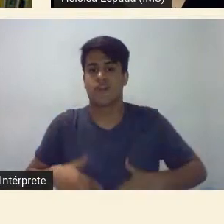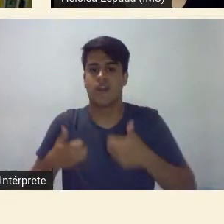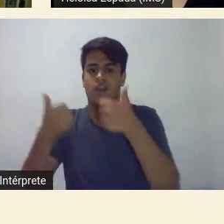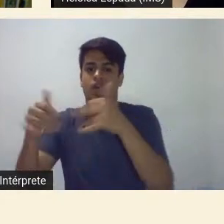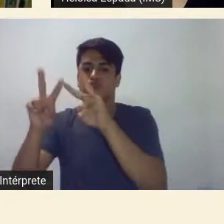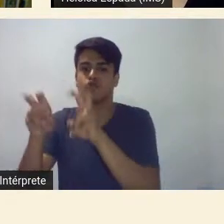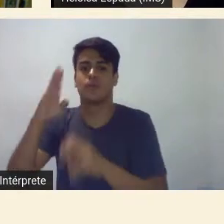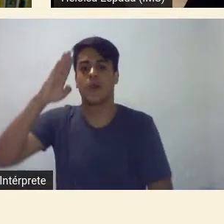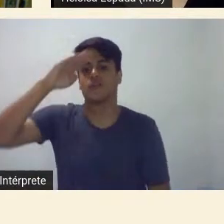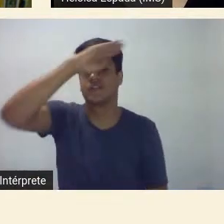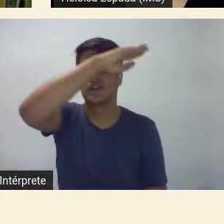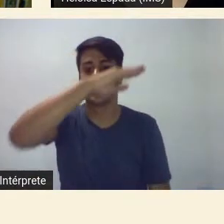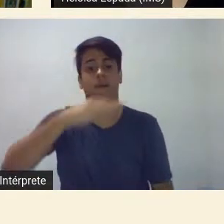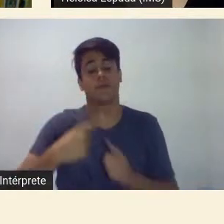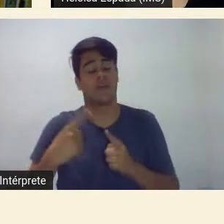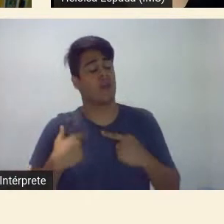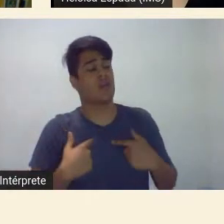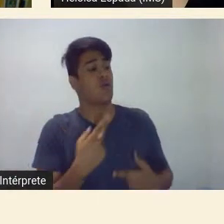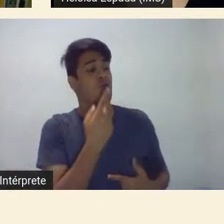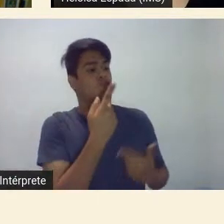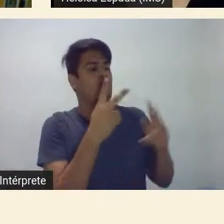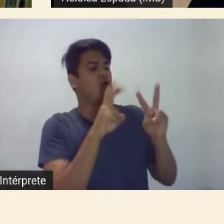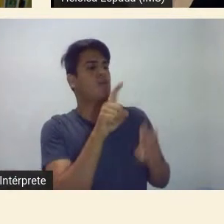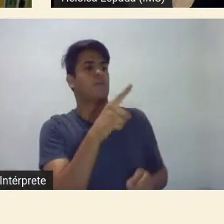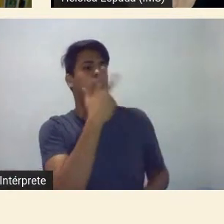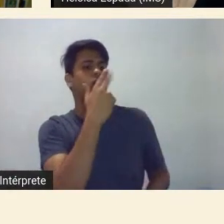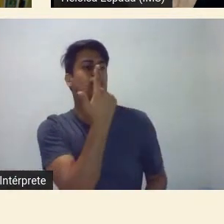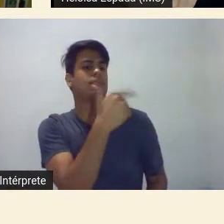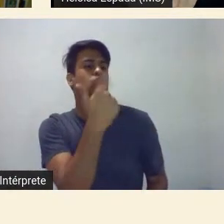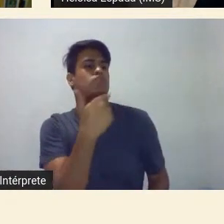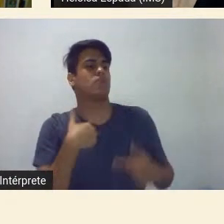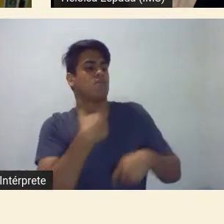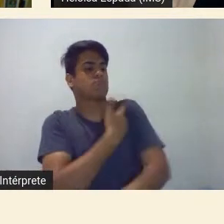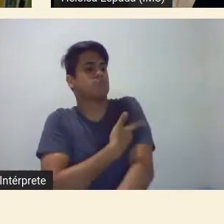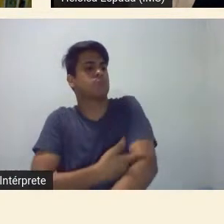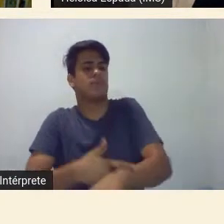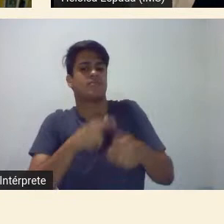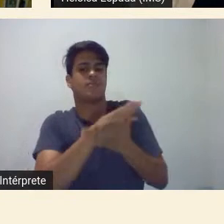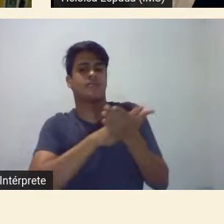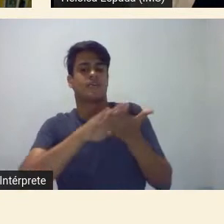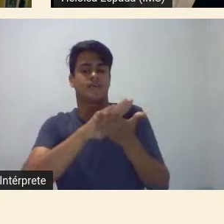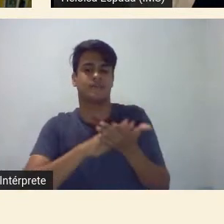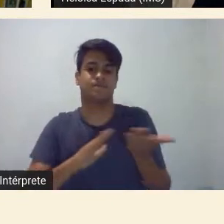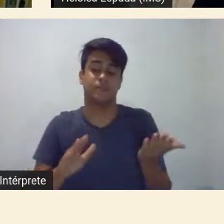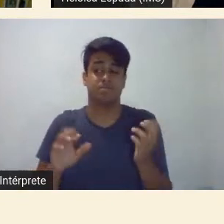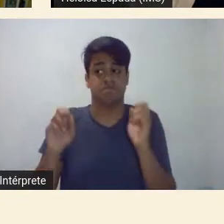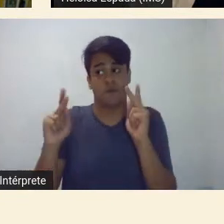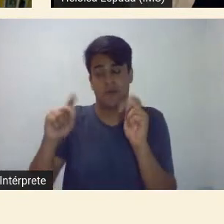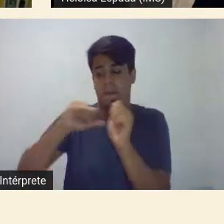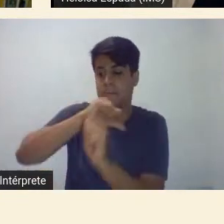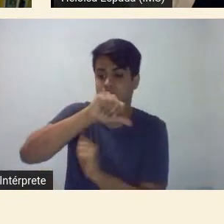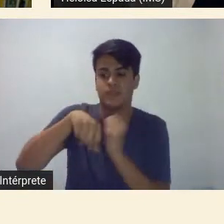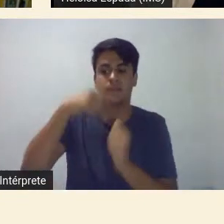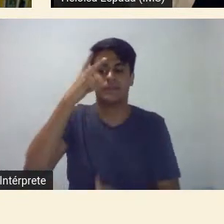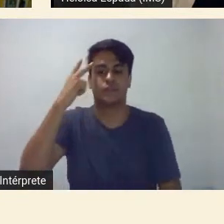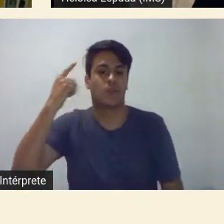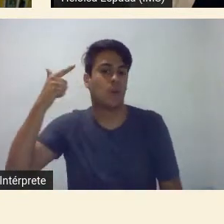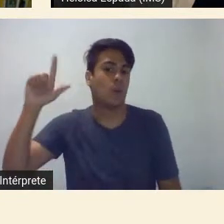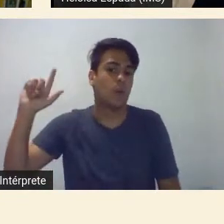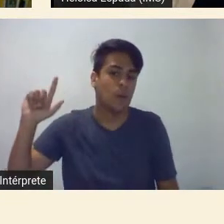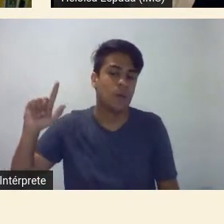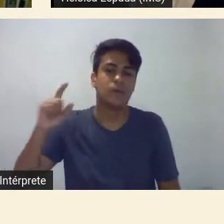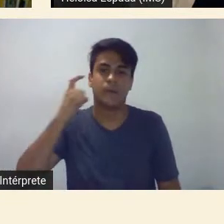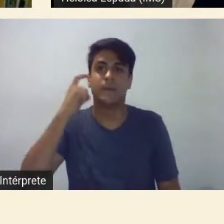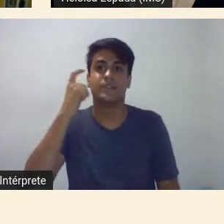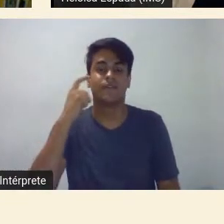Oswaldo de Andrade eu não falo sobre uma pessoa sem caráter então às vezes então eu mudava de pessoa procurava ver eu